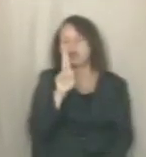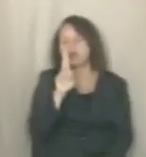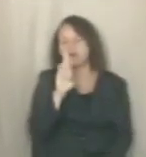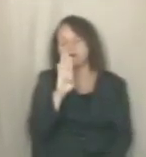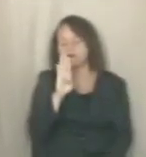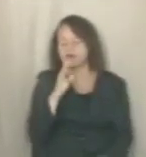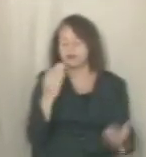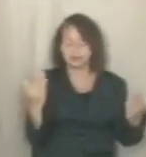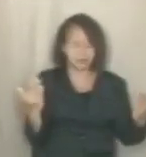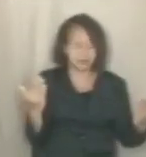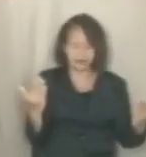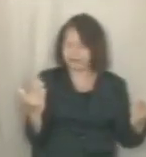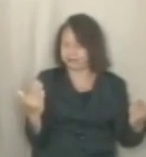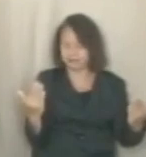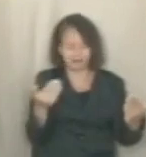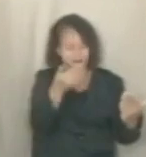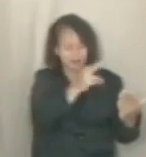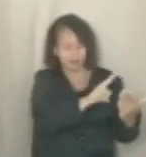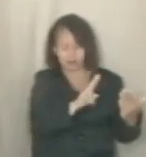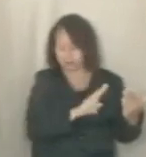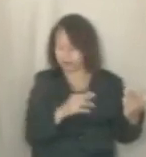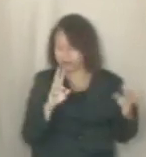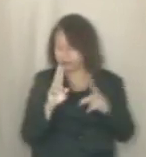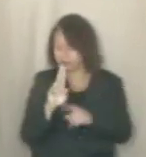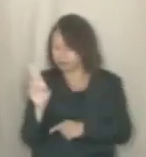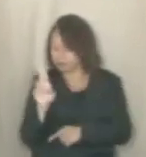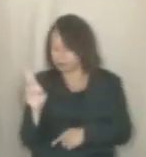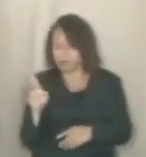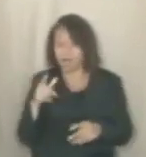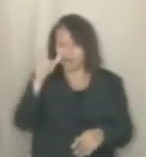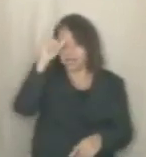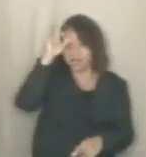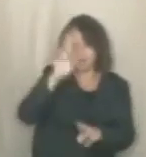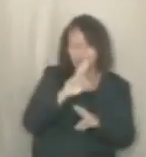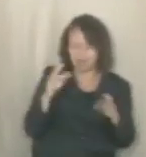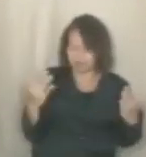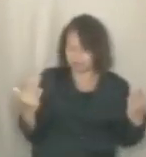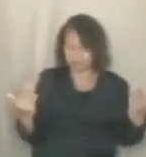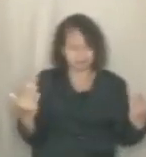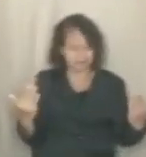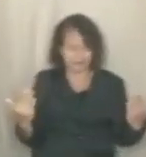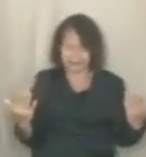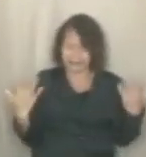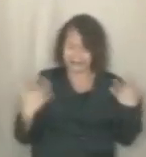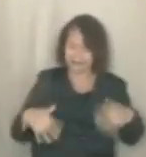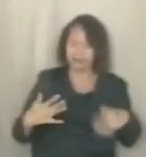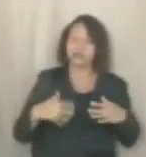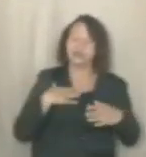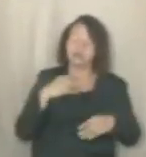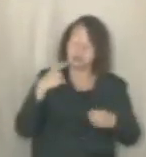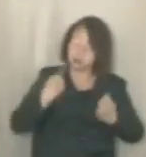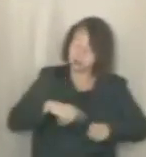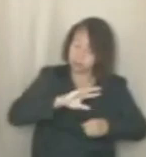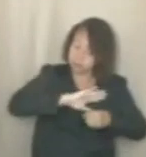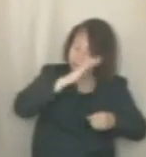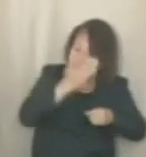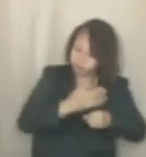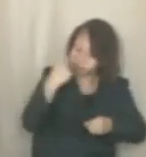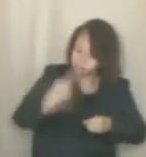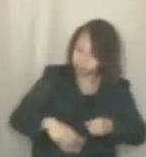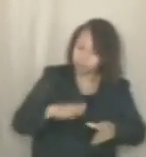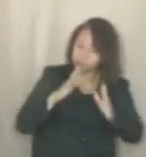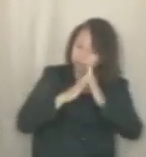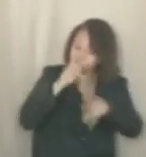não bate uma com a outra. De liderança é diferente, inclusive. Então é preciso que a Casa Zé Mariano, que é a casa do